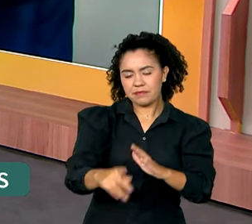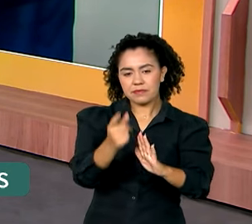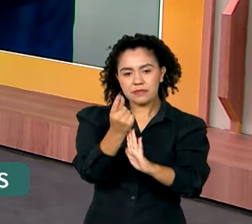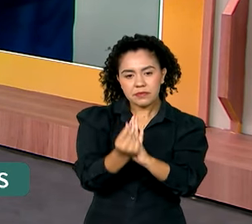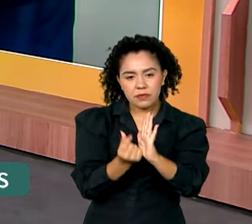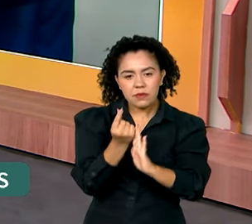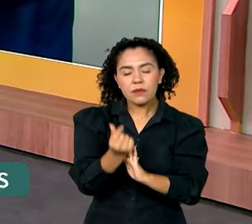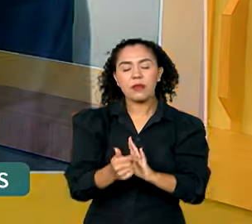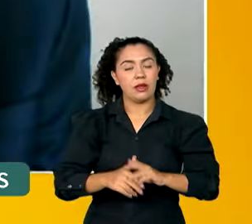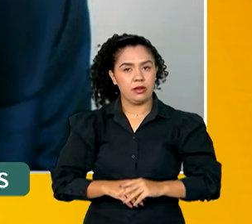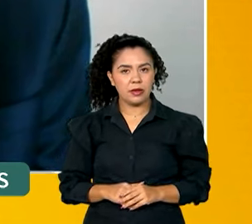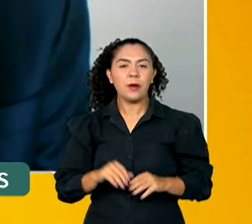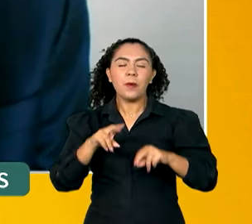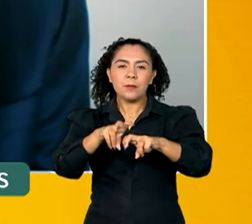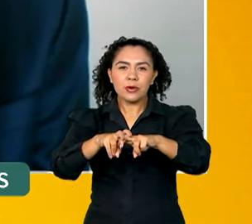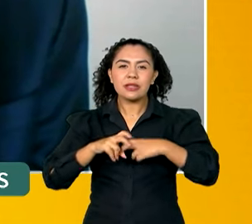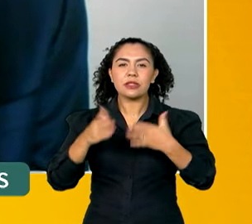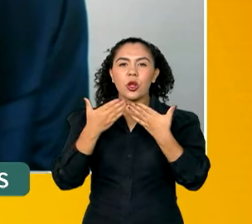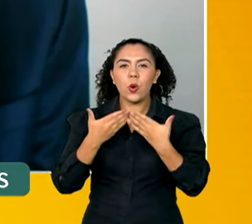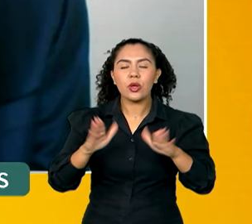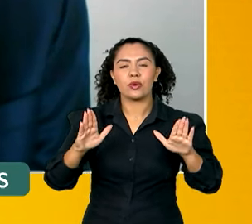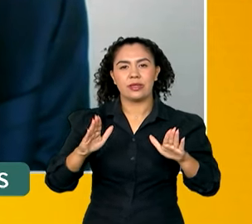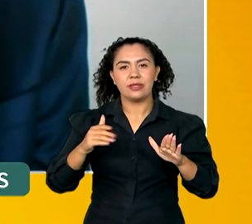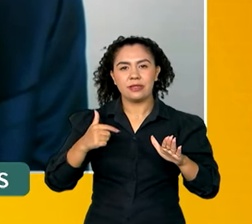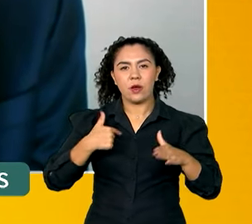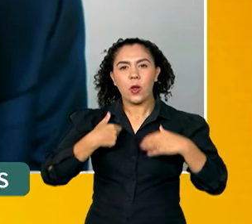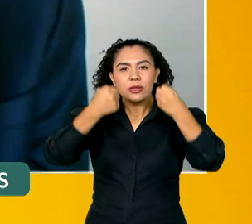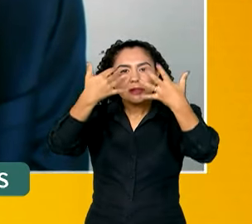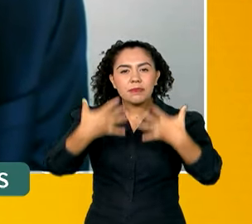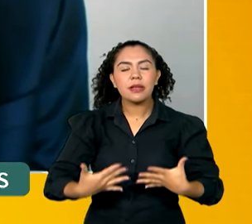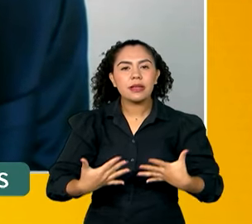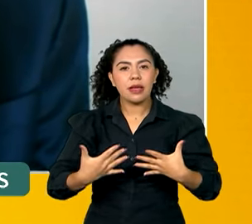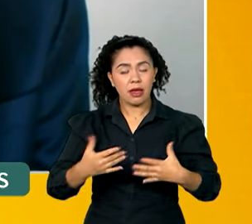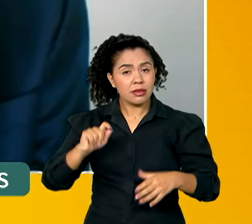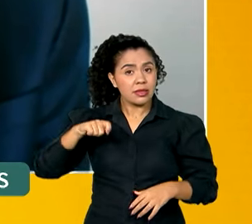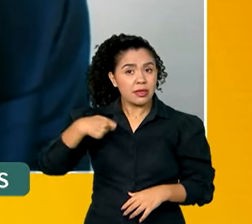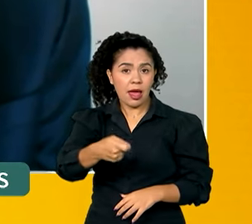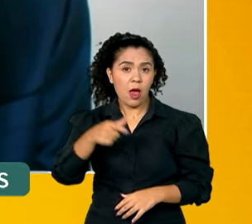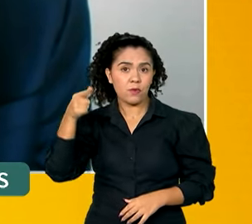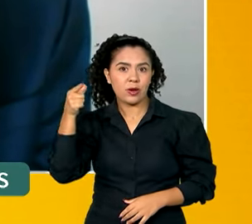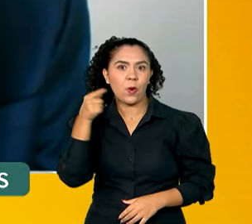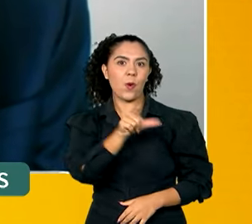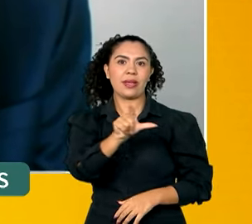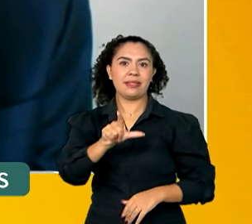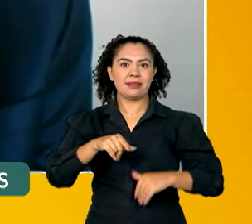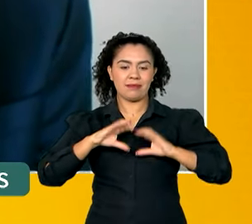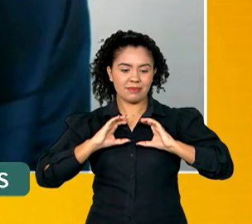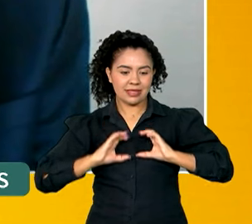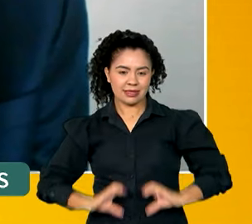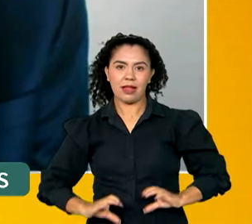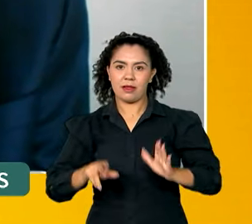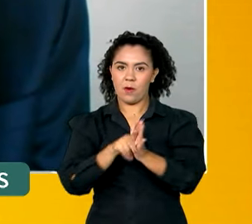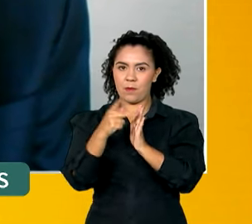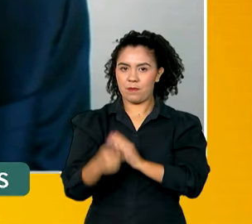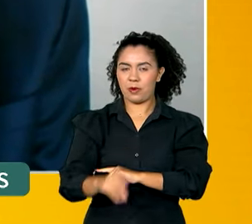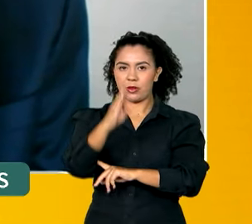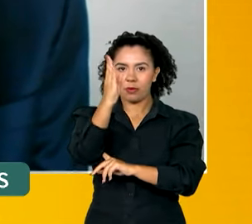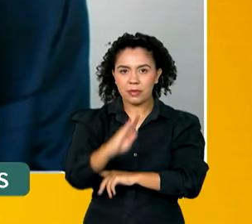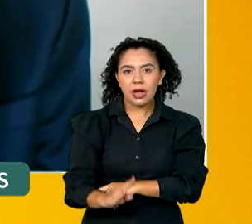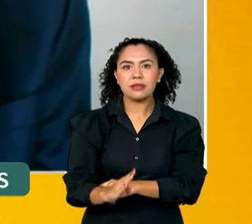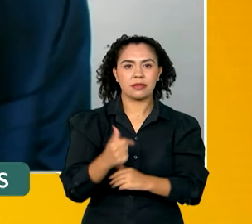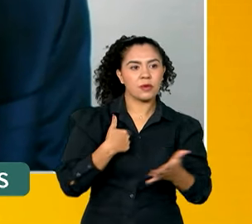disse no início do nosso diálogo, é uma conquista da cidadania, é uma conquista dos consumidores e